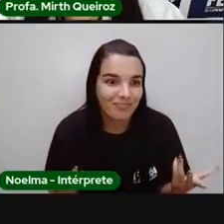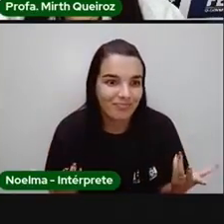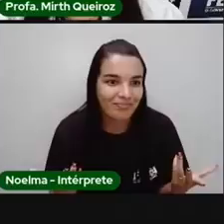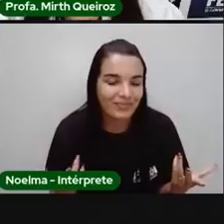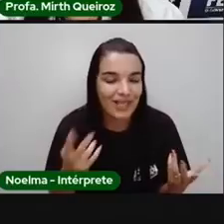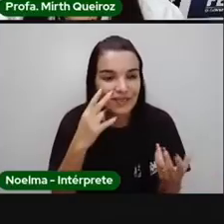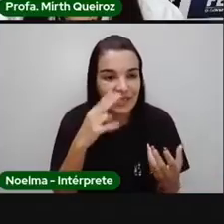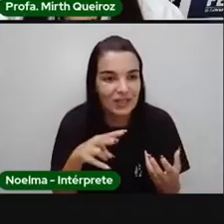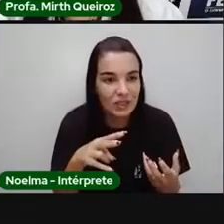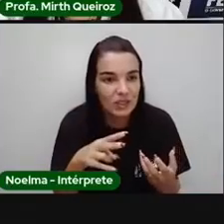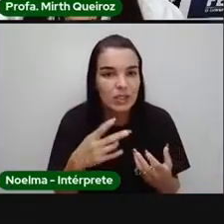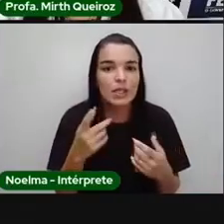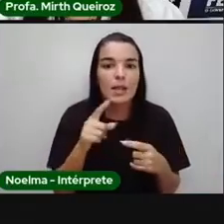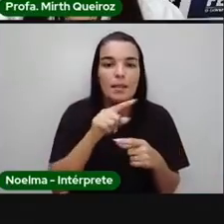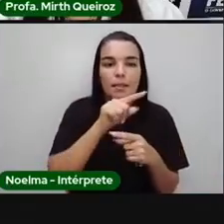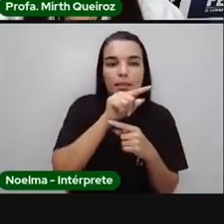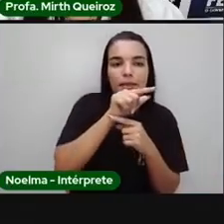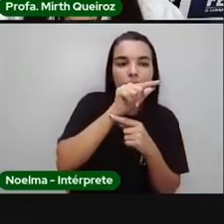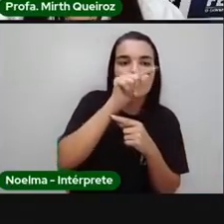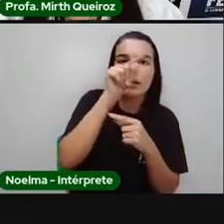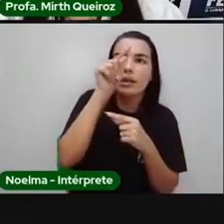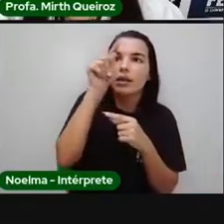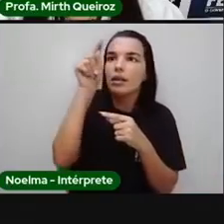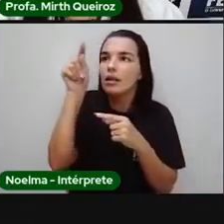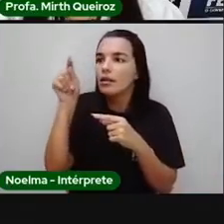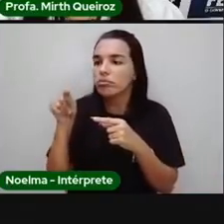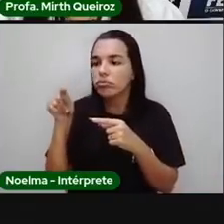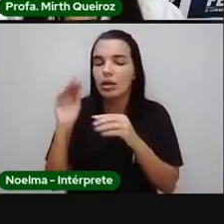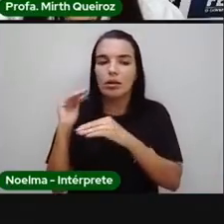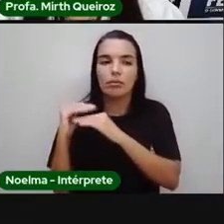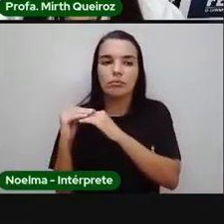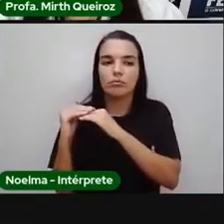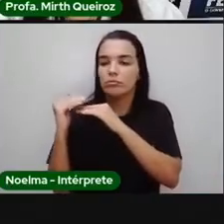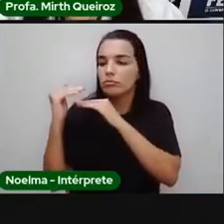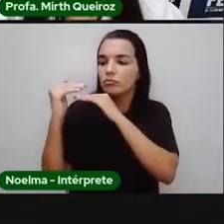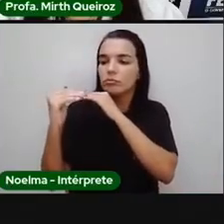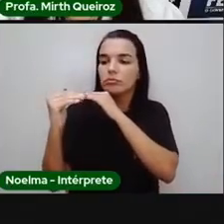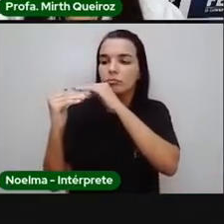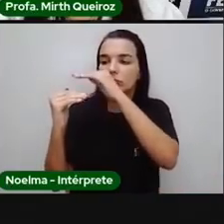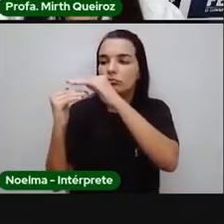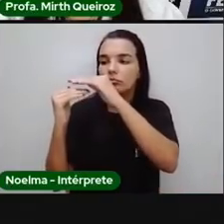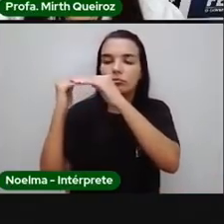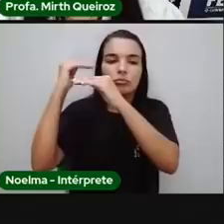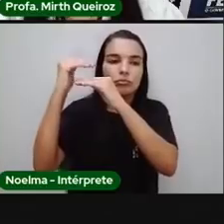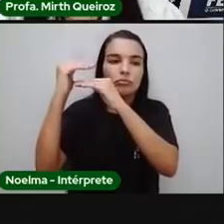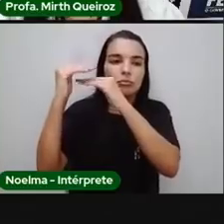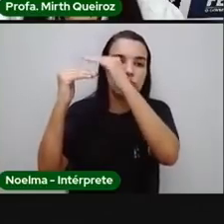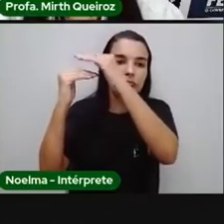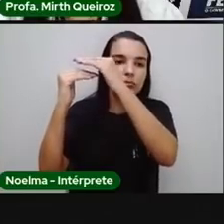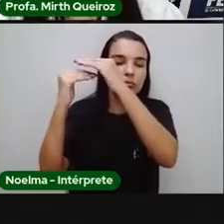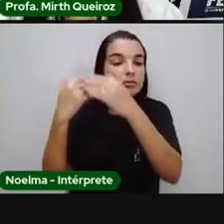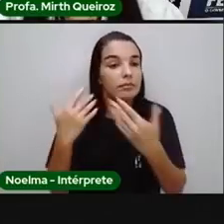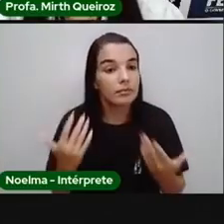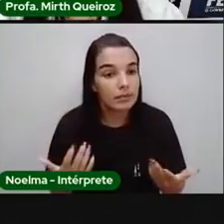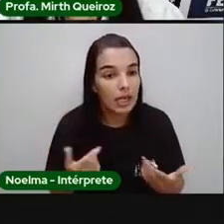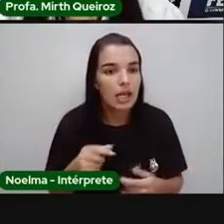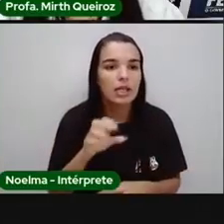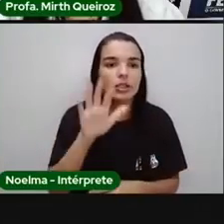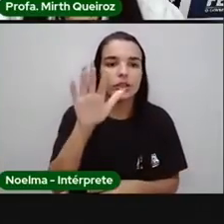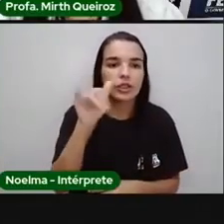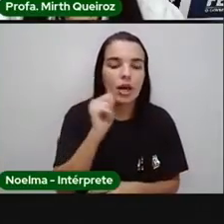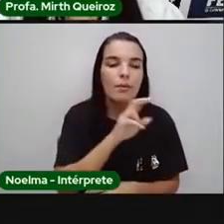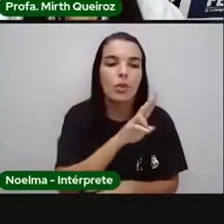planta. Olha só. Então, dentro da cadeia, quem consome outro servivo, em segundo lugar,